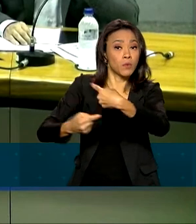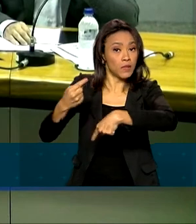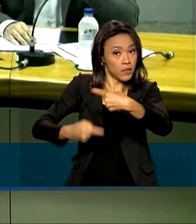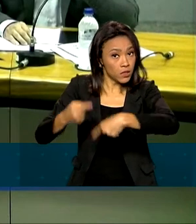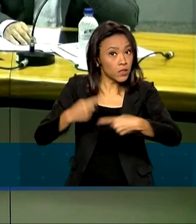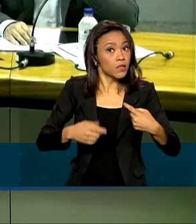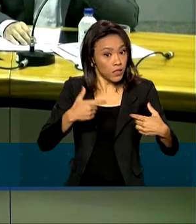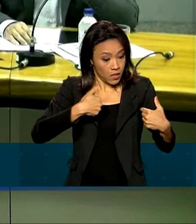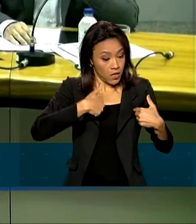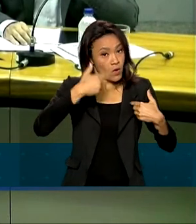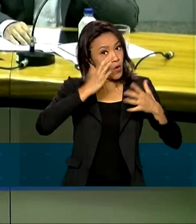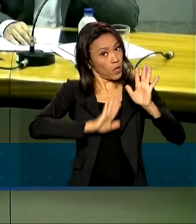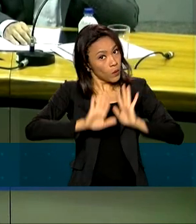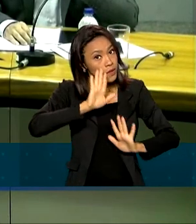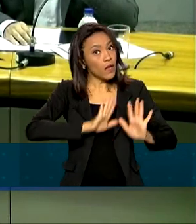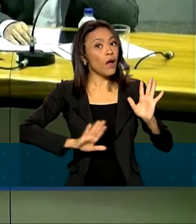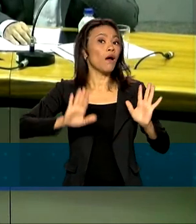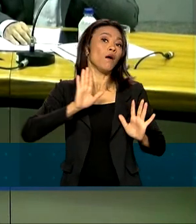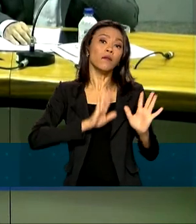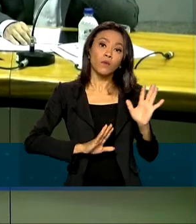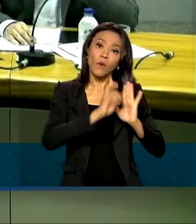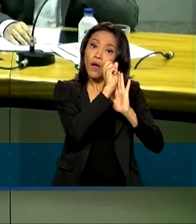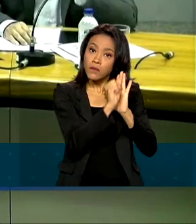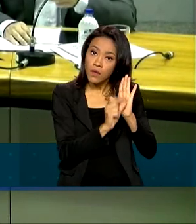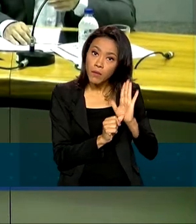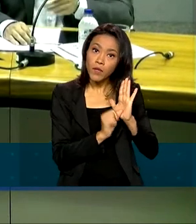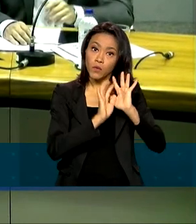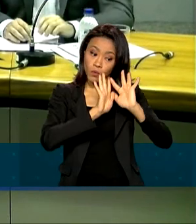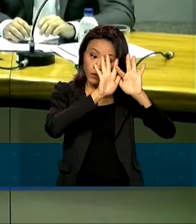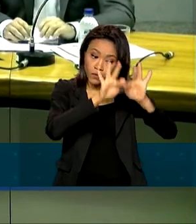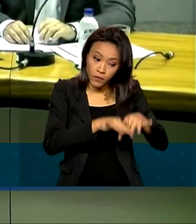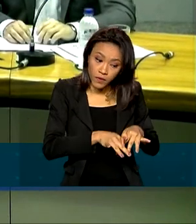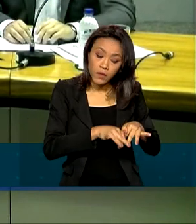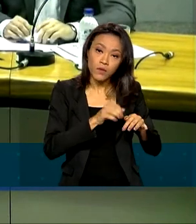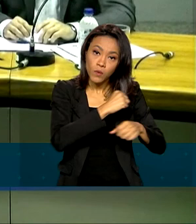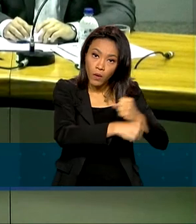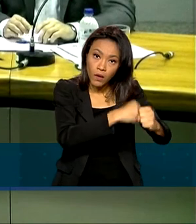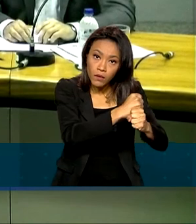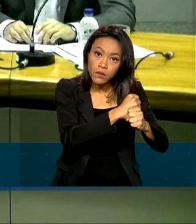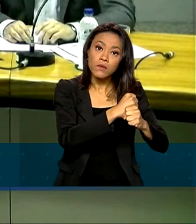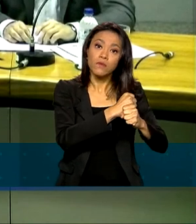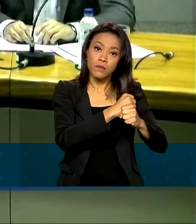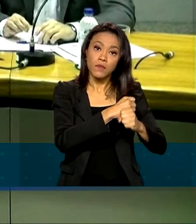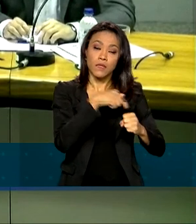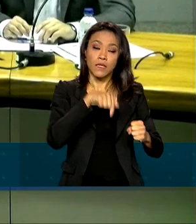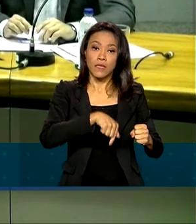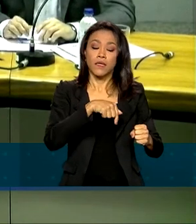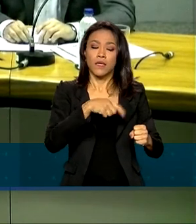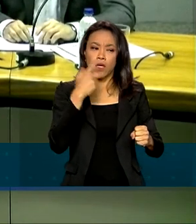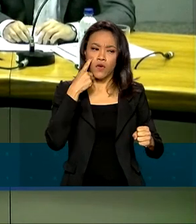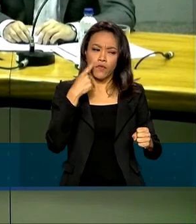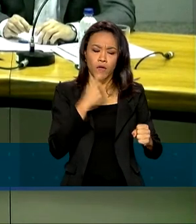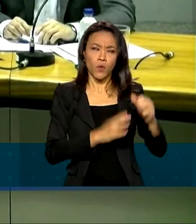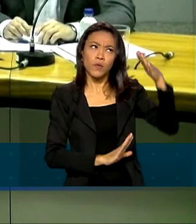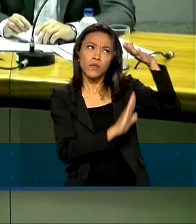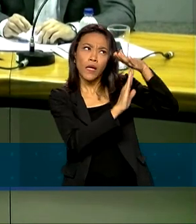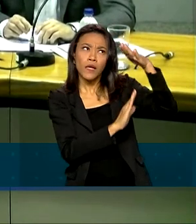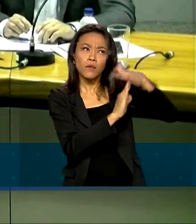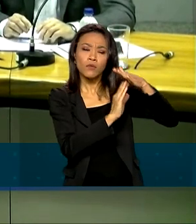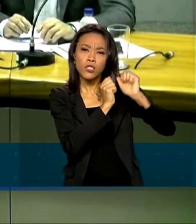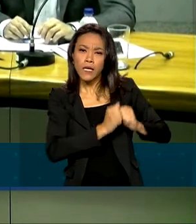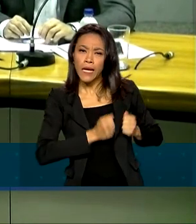eu vou ter que ter o cuidado de chegar, chegando ao final do exercício, eu estar observando o teto do gasto,